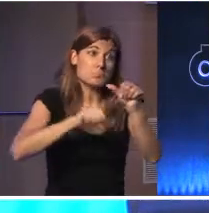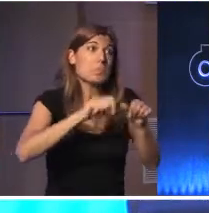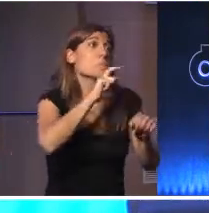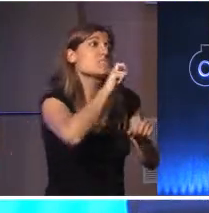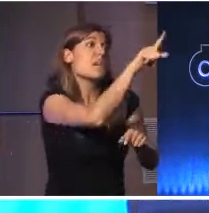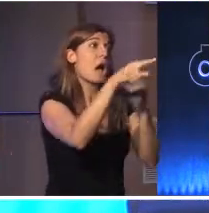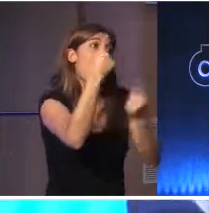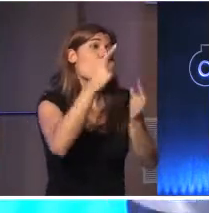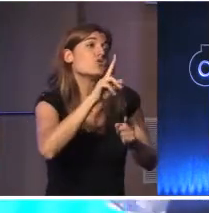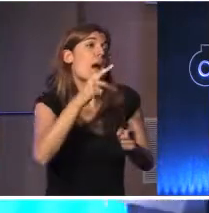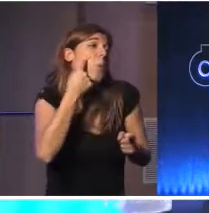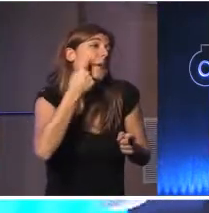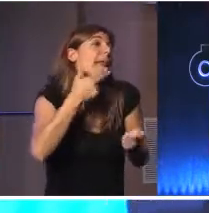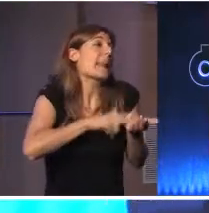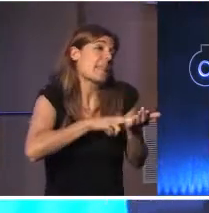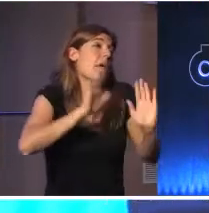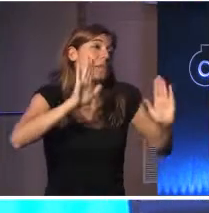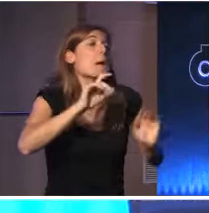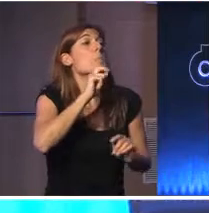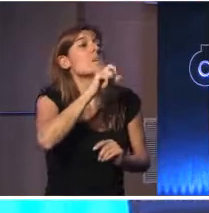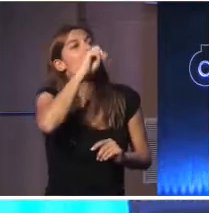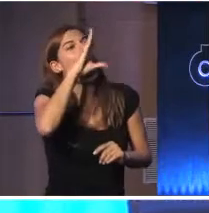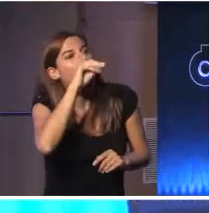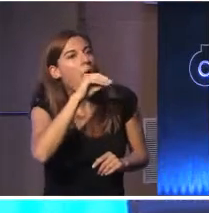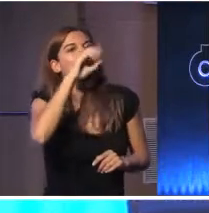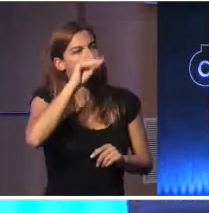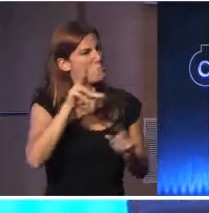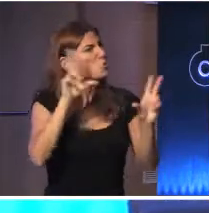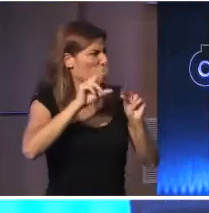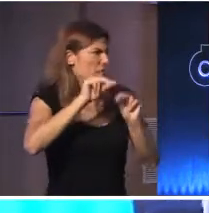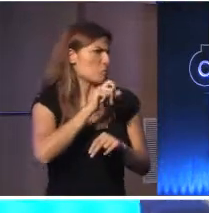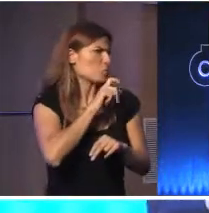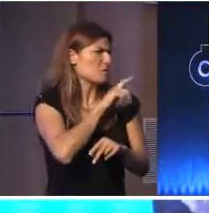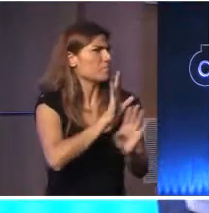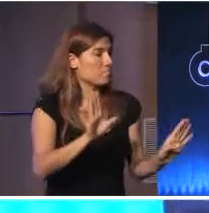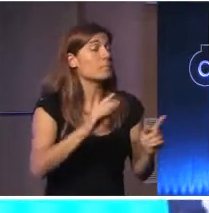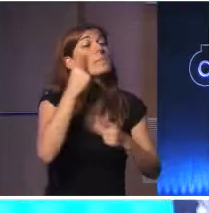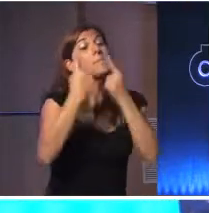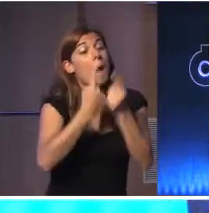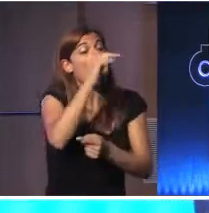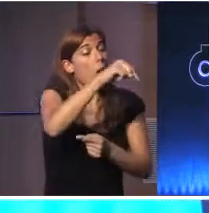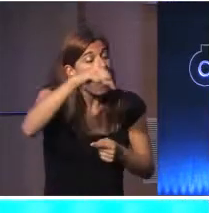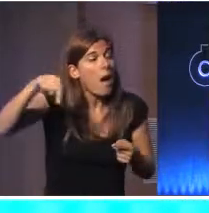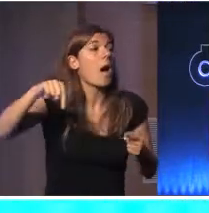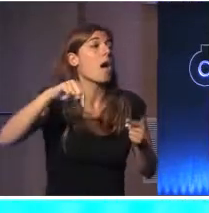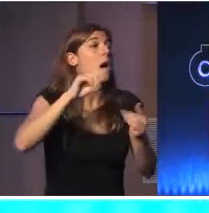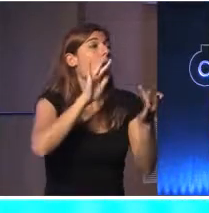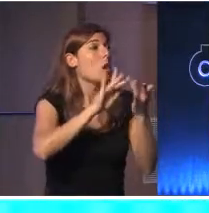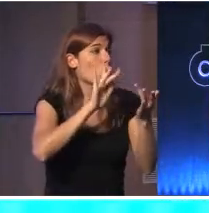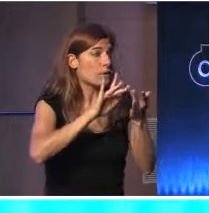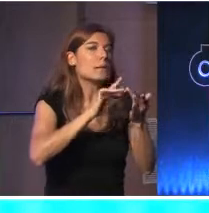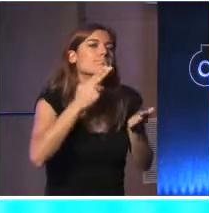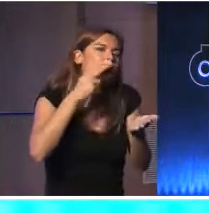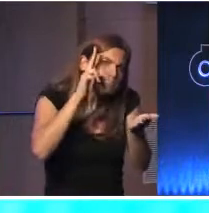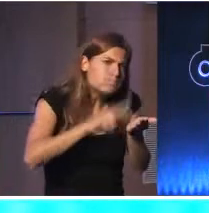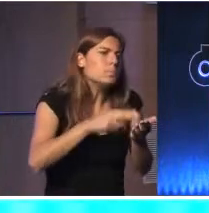tantas porque já conhecem a realidade, mas vão-vos trazer também novidades. Nos casos, nós vamos ter contacto com aquilo que